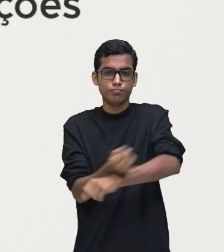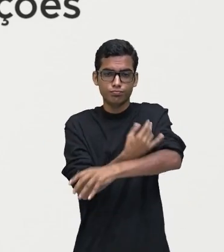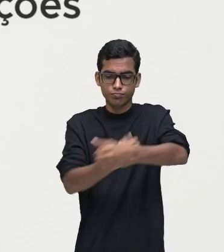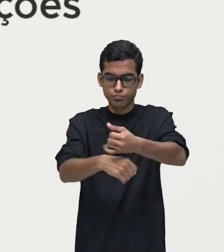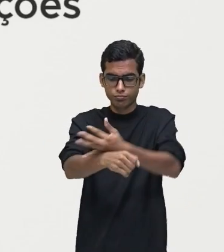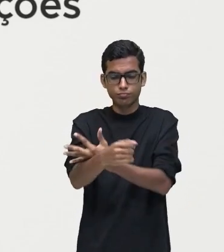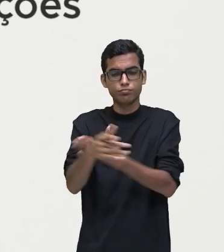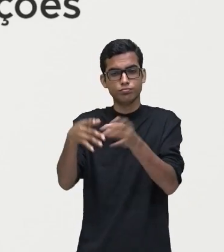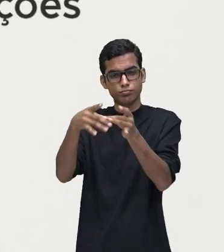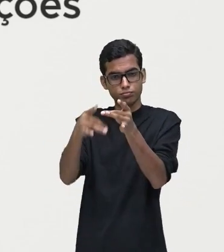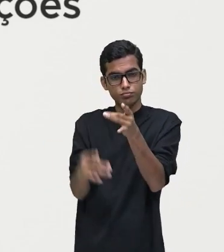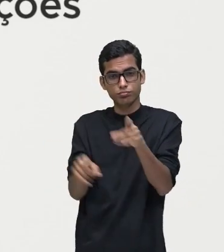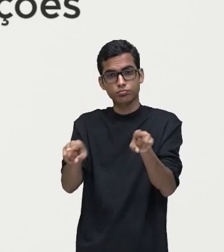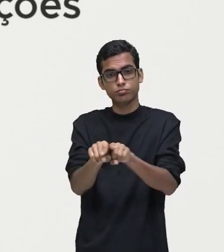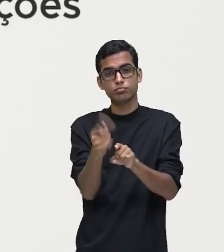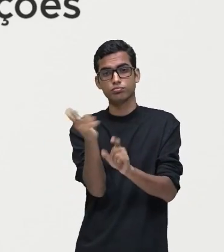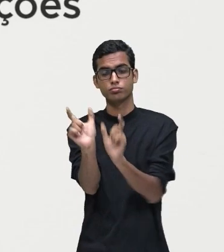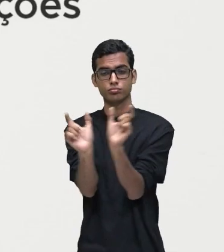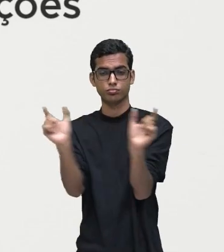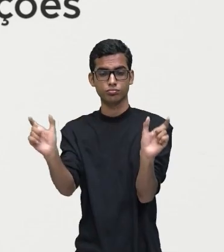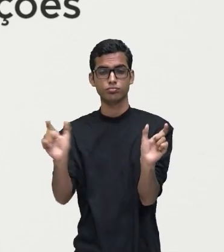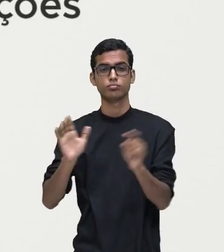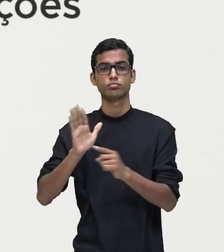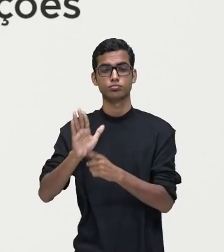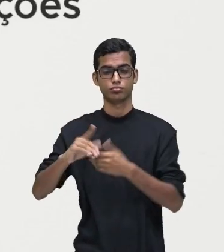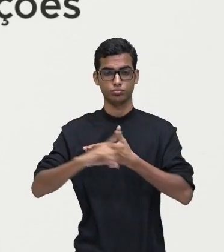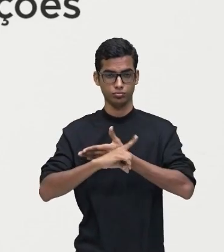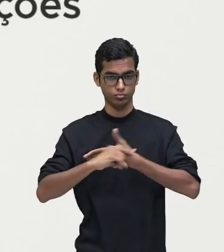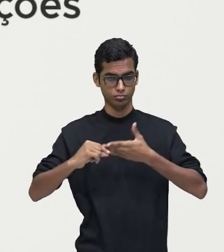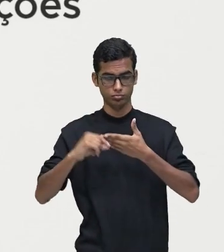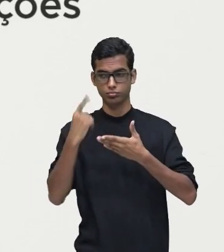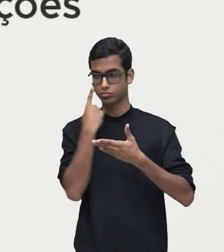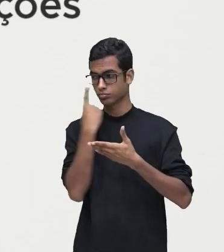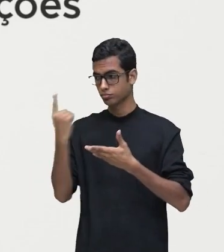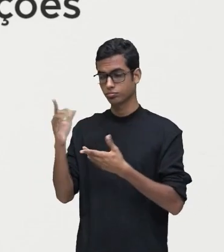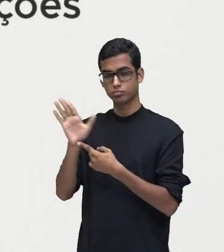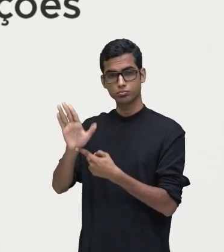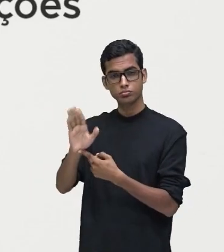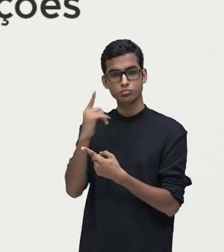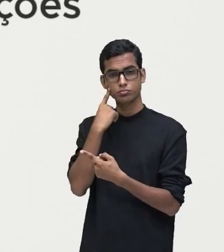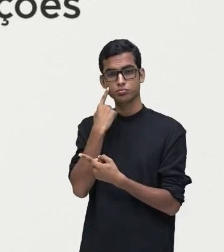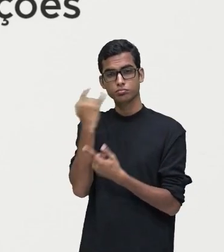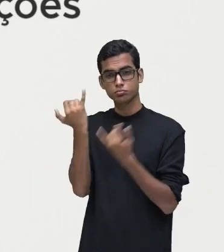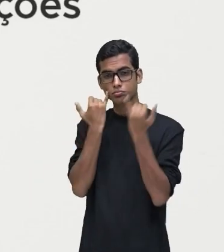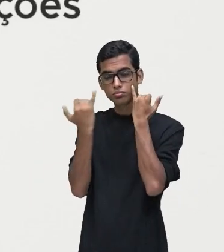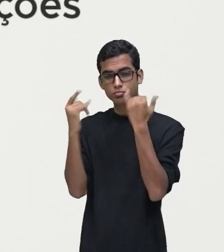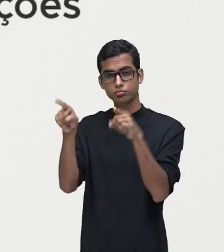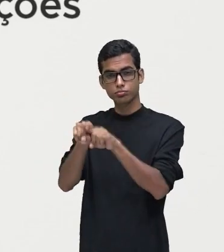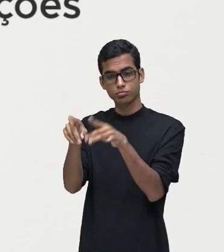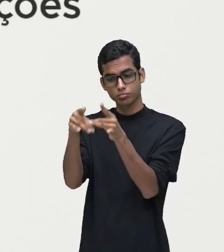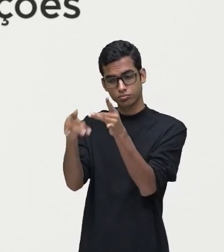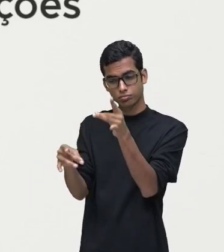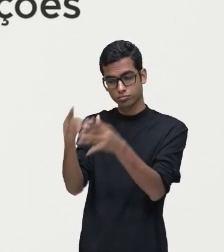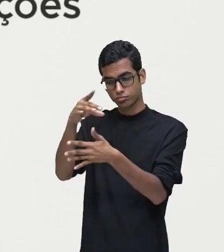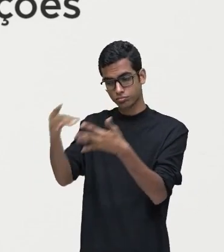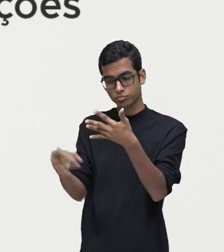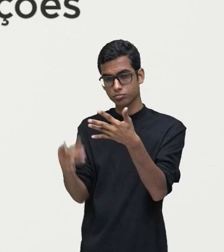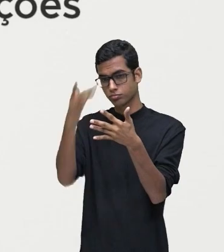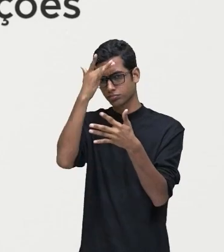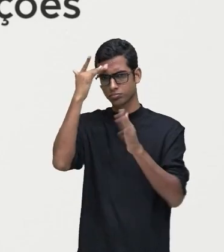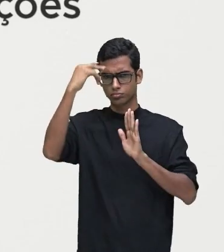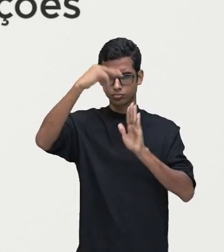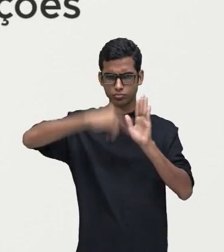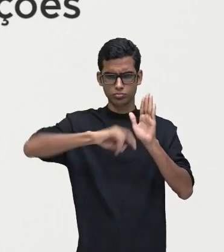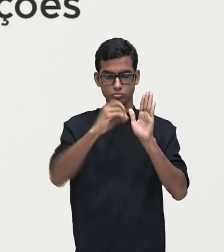descrito. Em outras palavras, o autor capta as impressões e as descreve. Quem lê ou